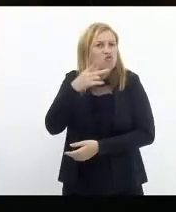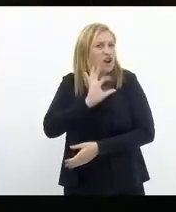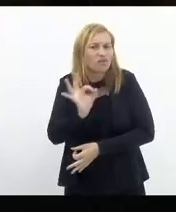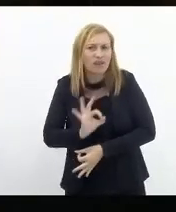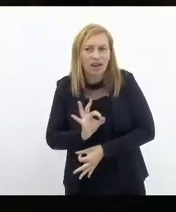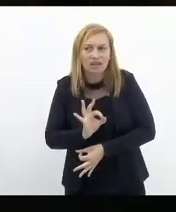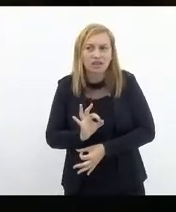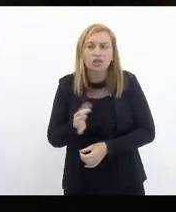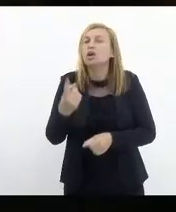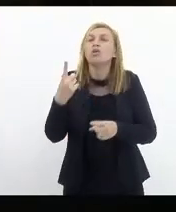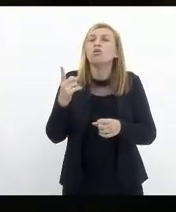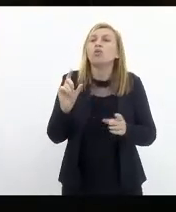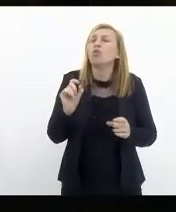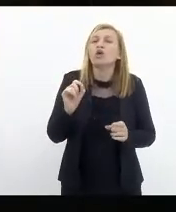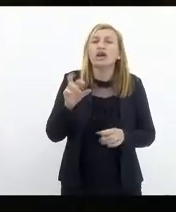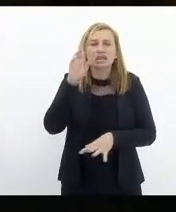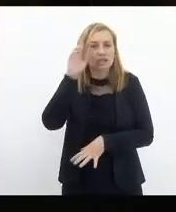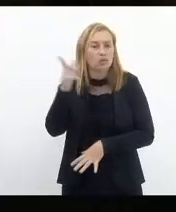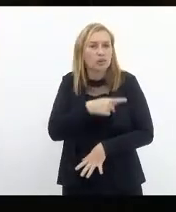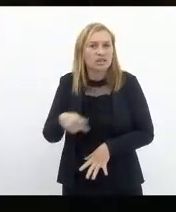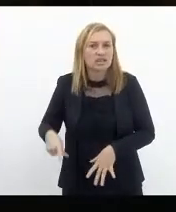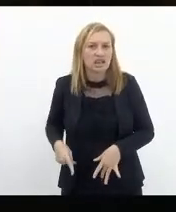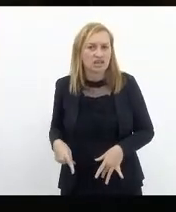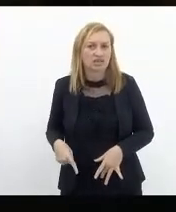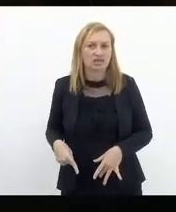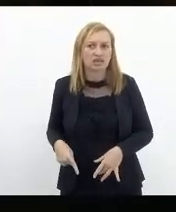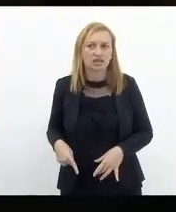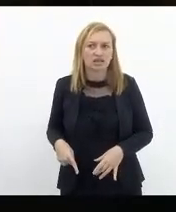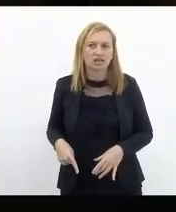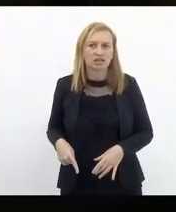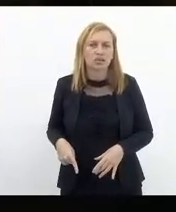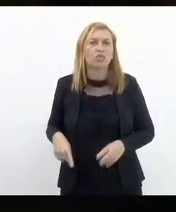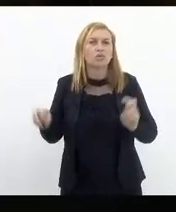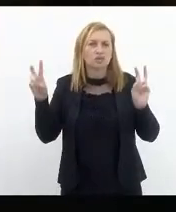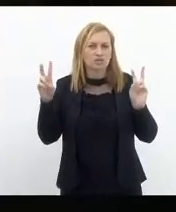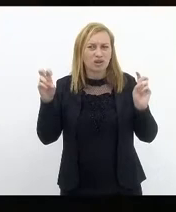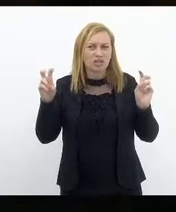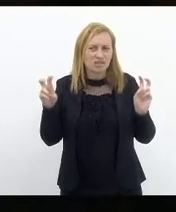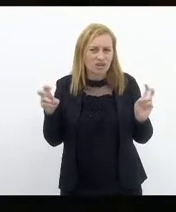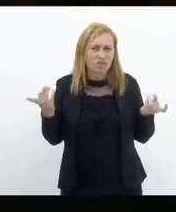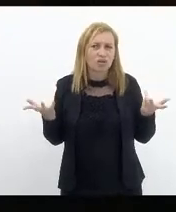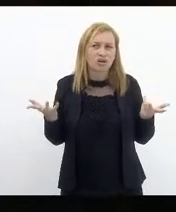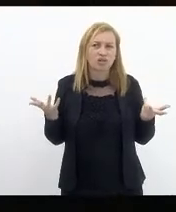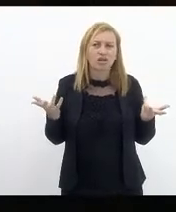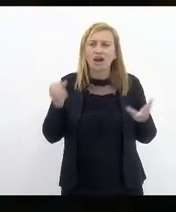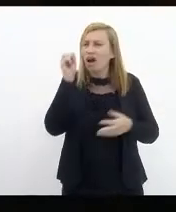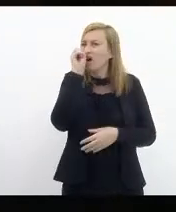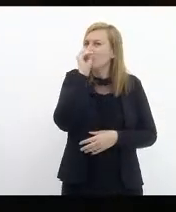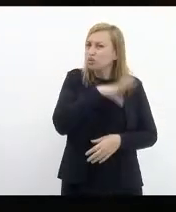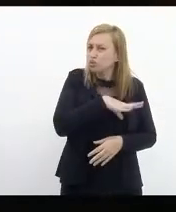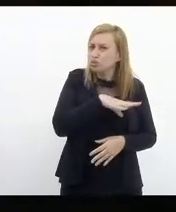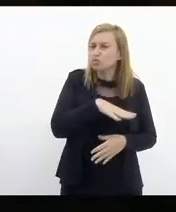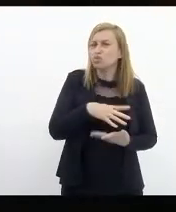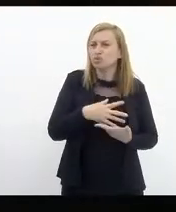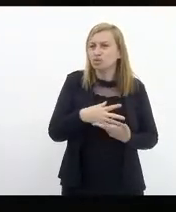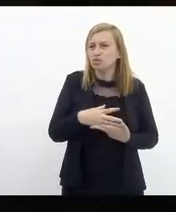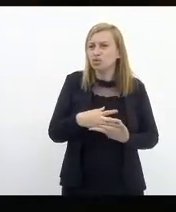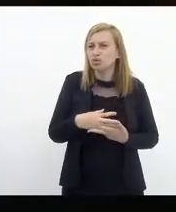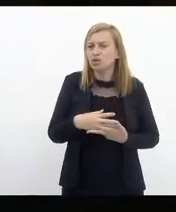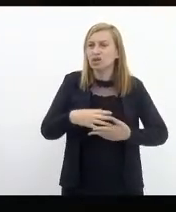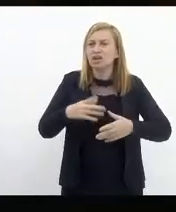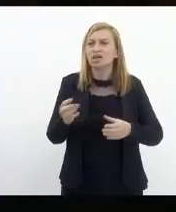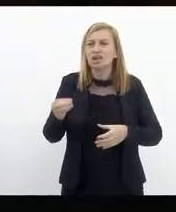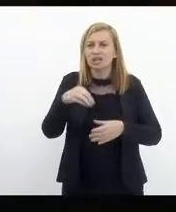O que será isso, senhor presidente, se não uma situação completamente absurda de barbárie colocada na